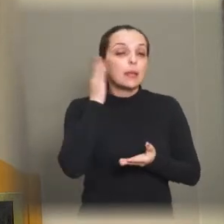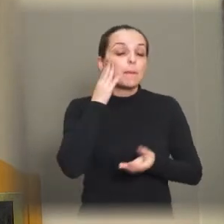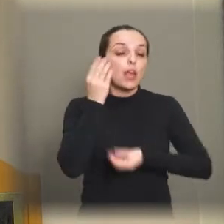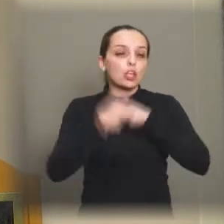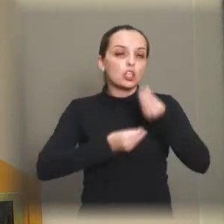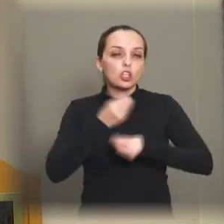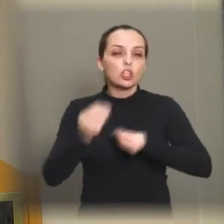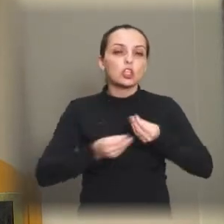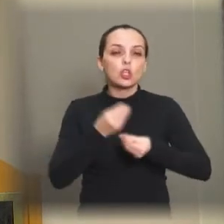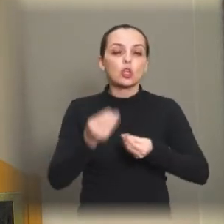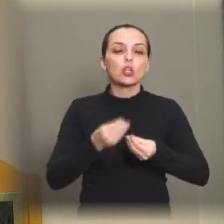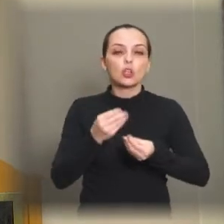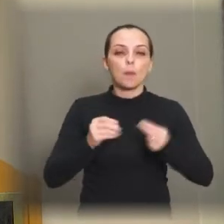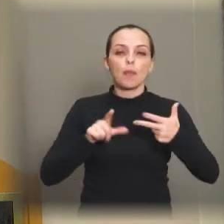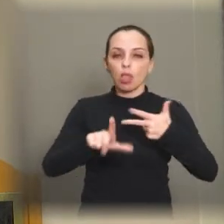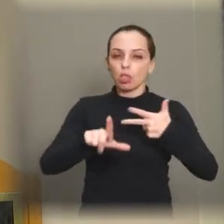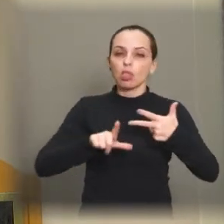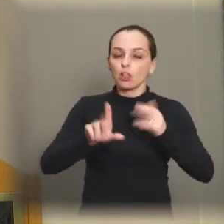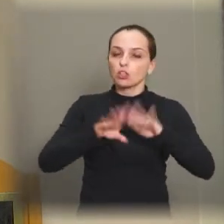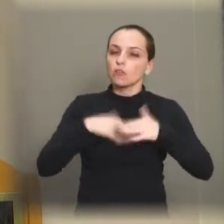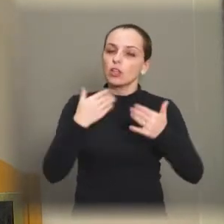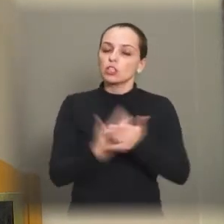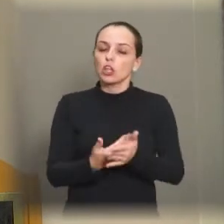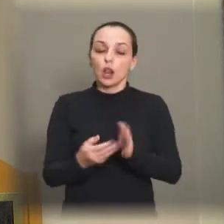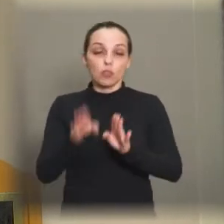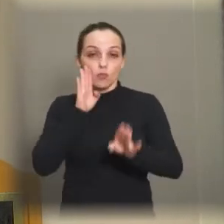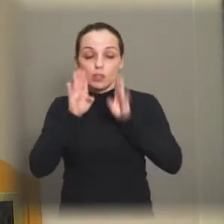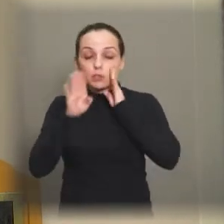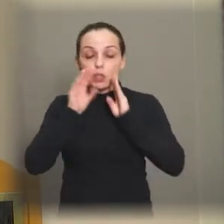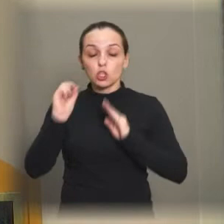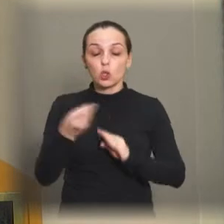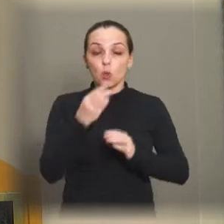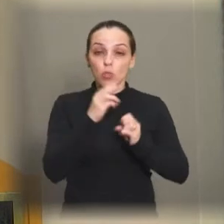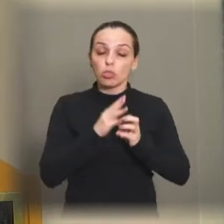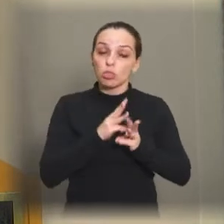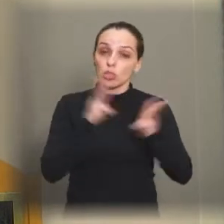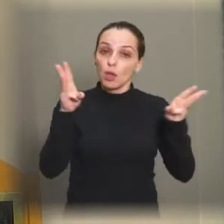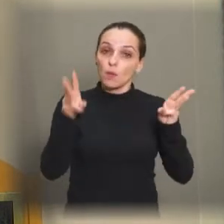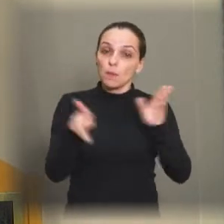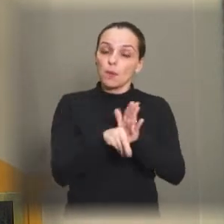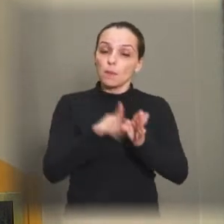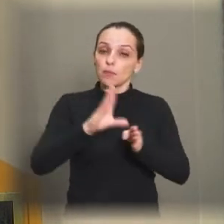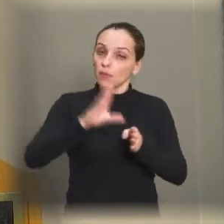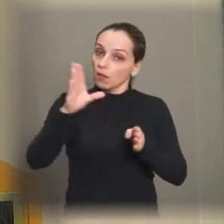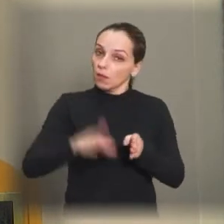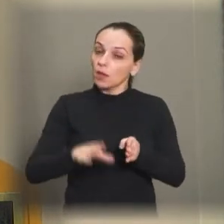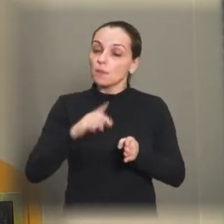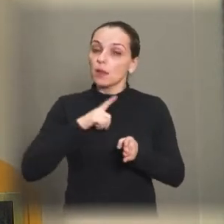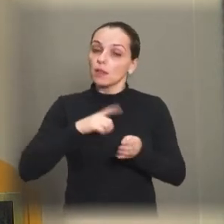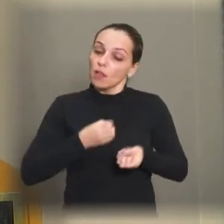na página da Escola Legislativa, no Facebook, ou também no site da Câmara.